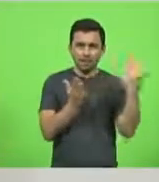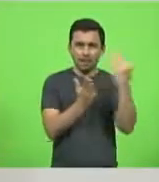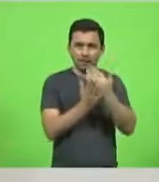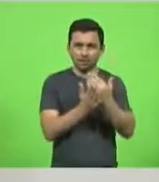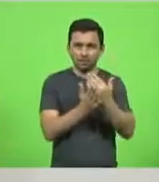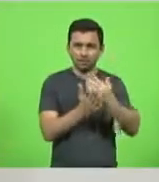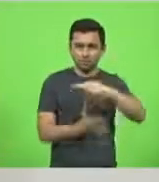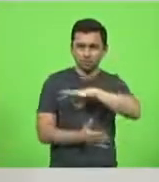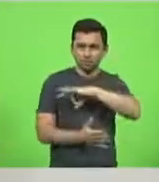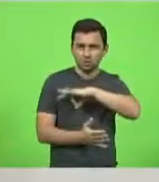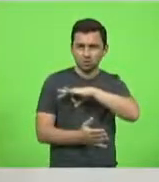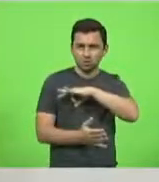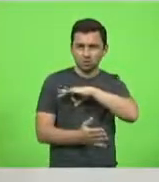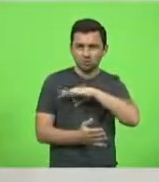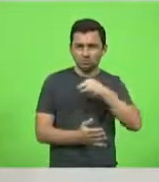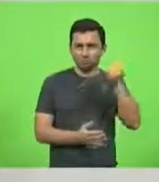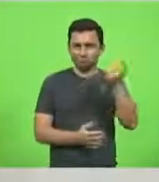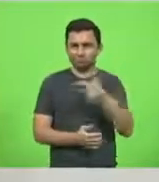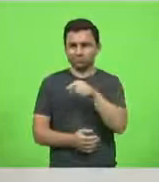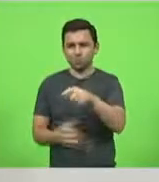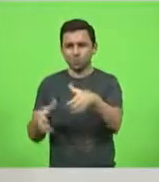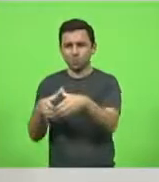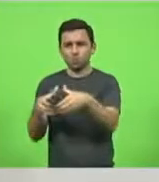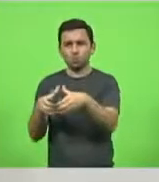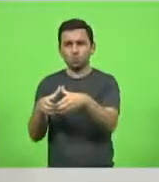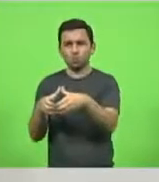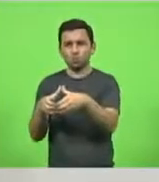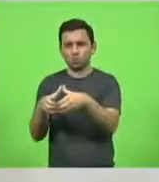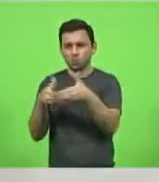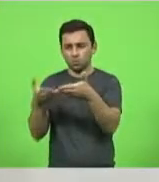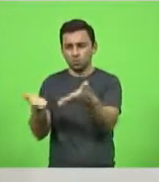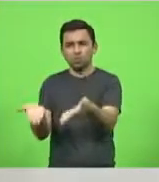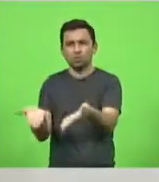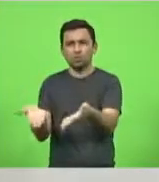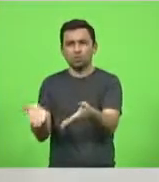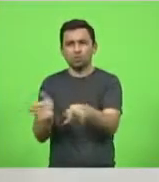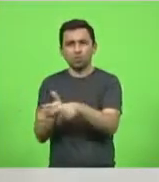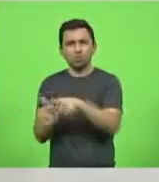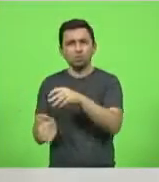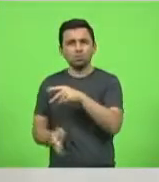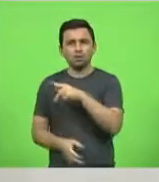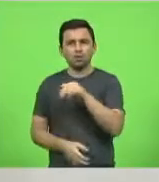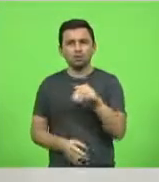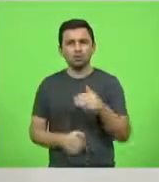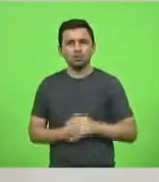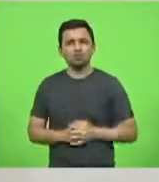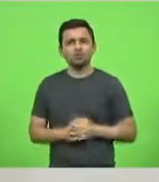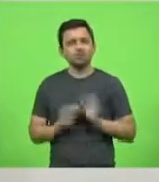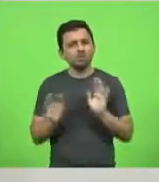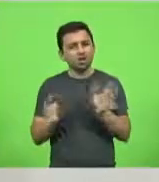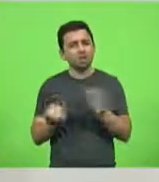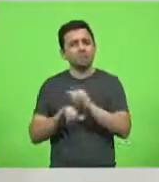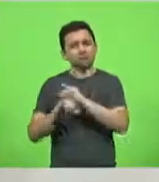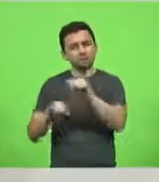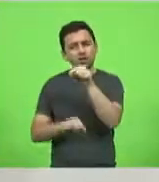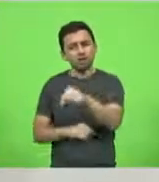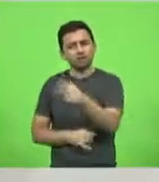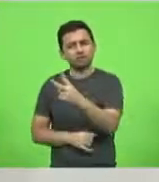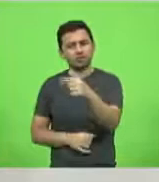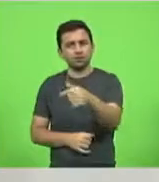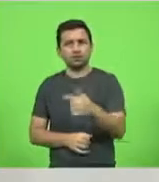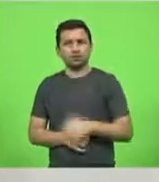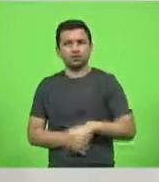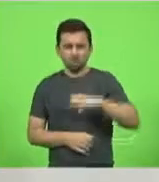E detalhe, foi consultado o comandante daquele batalhão, do 27º Batalhão, se esses nove iriam